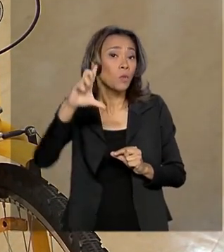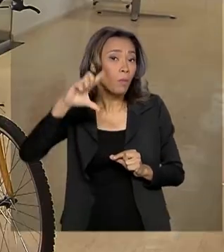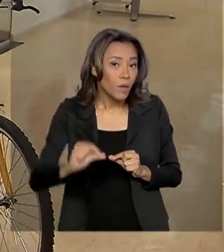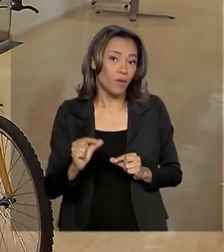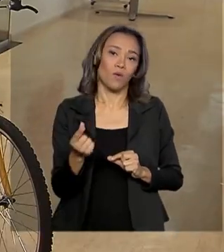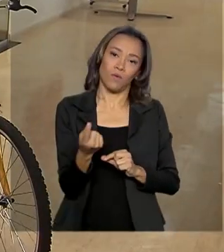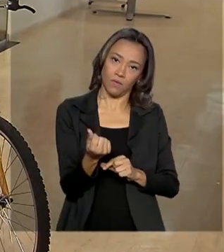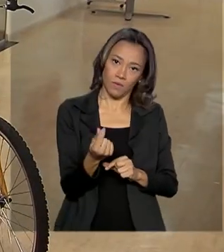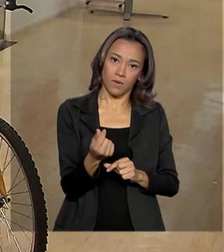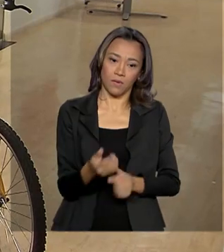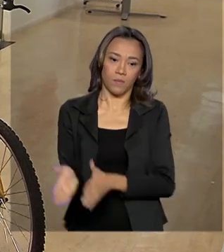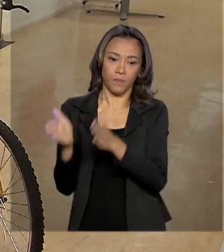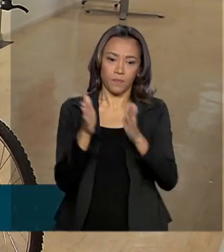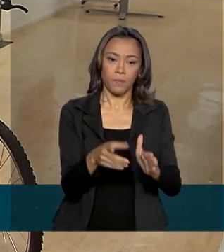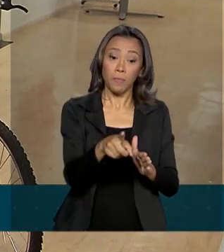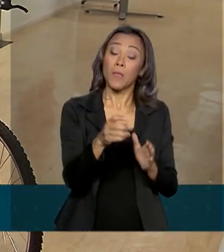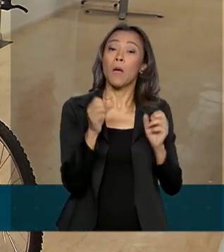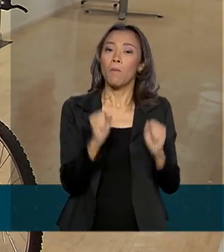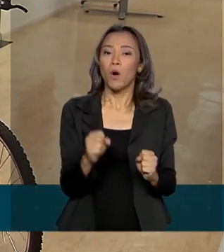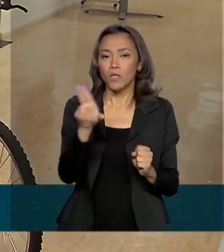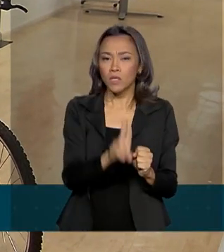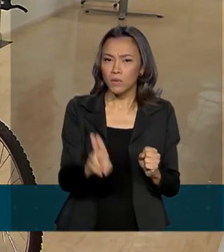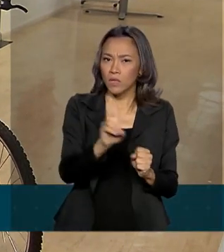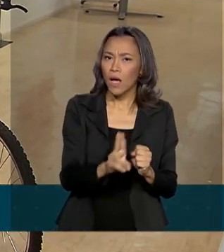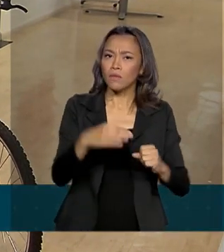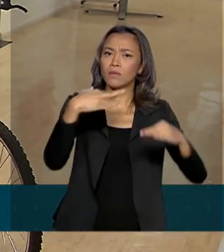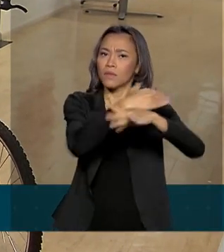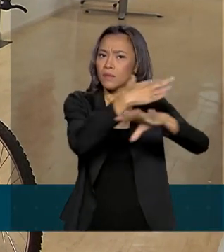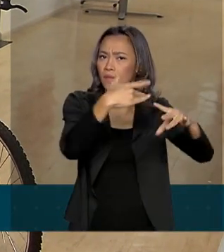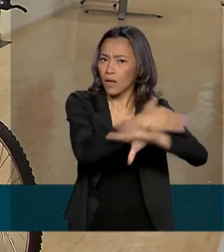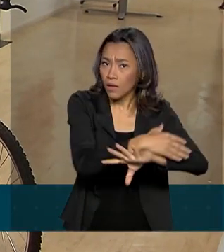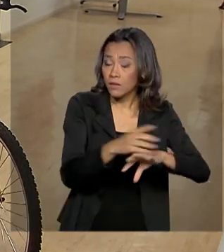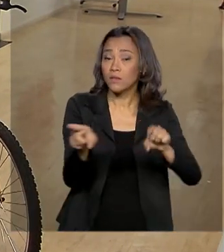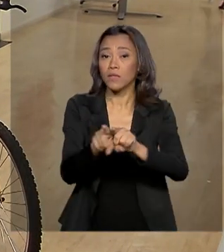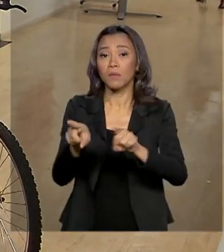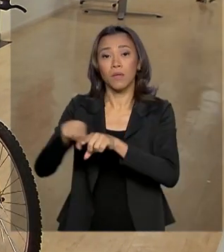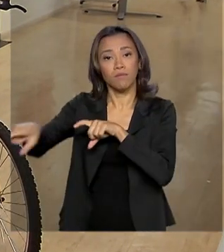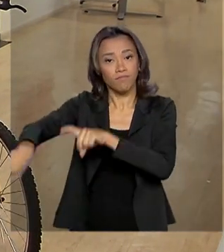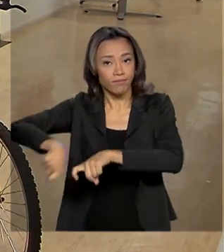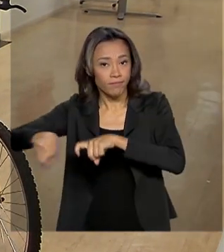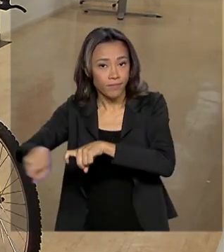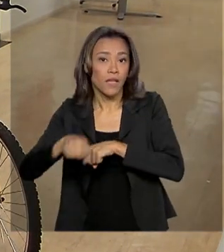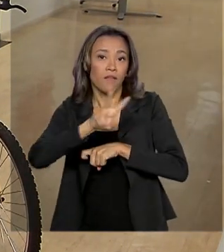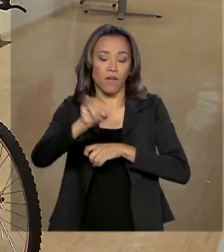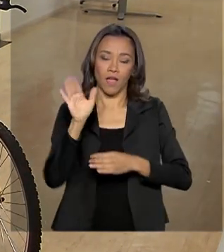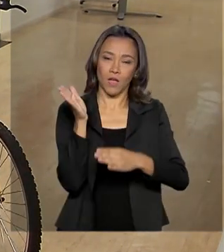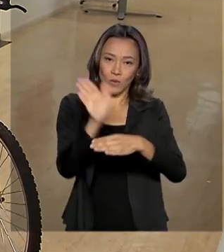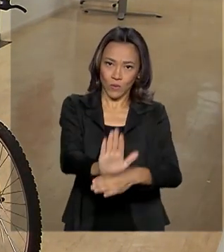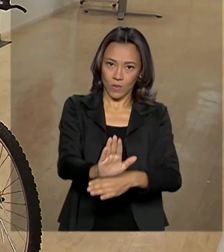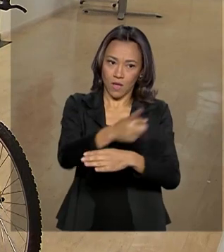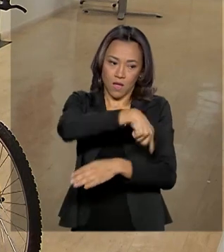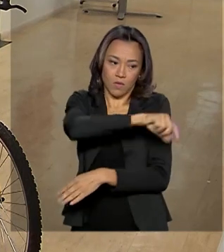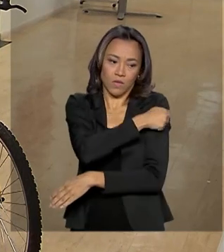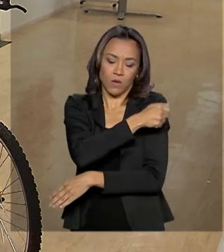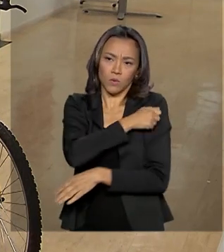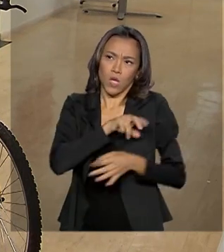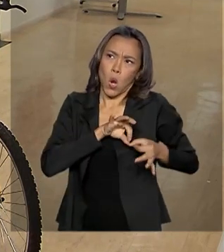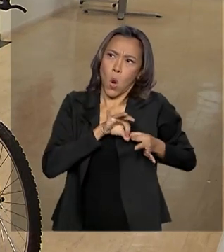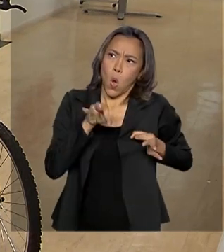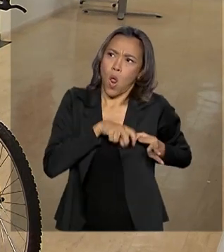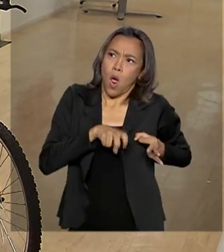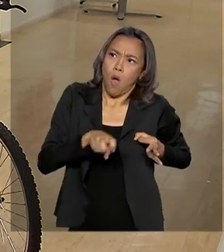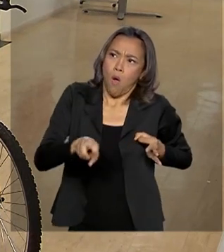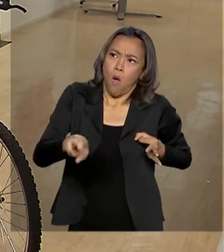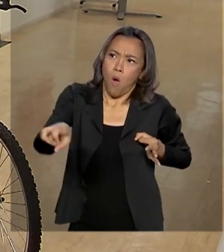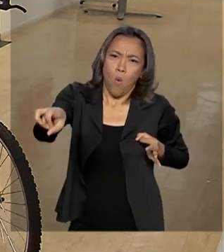bicicletas podem ser usadas tanto na área urbana quanto na área rural e vão ajudar os alunos que precisam fazer longas caminhadas